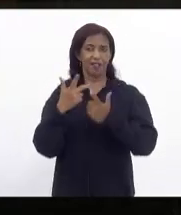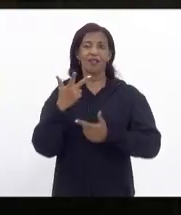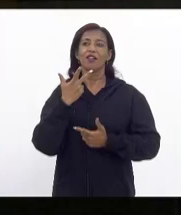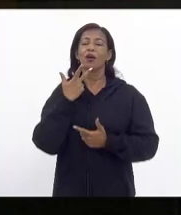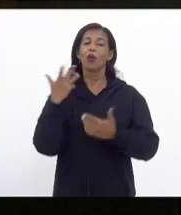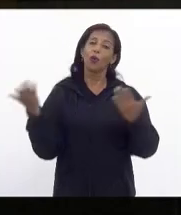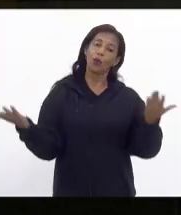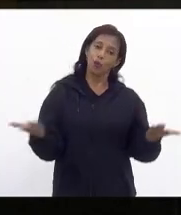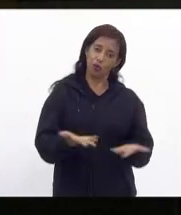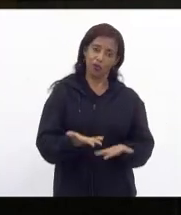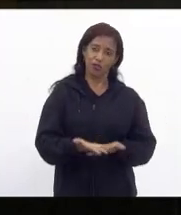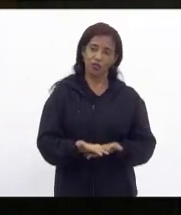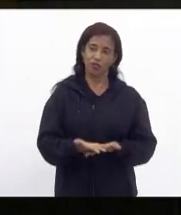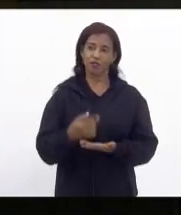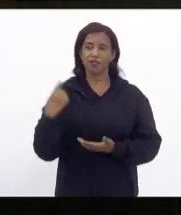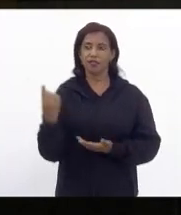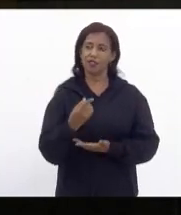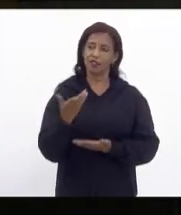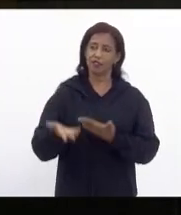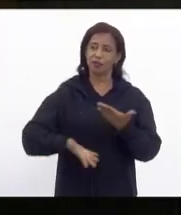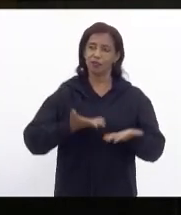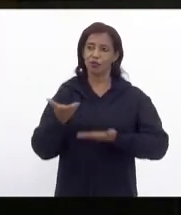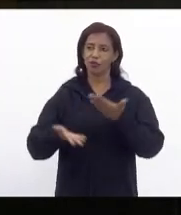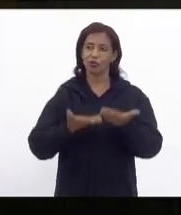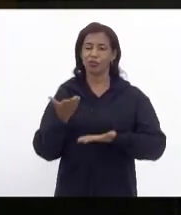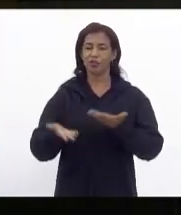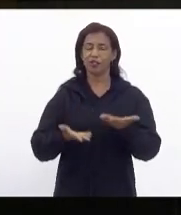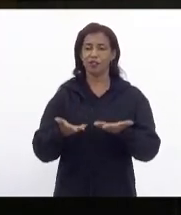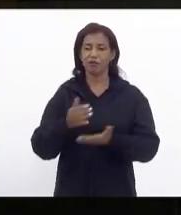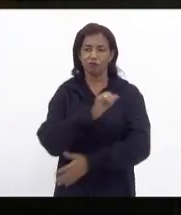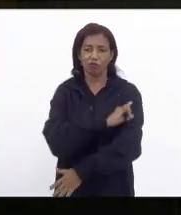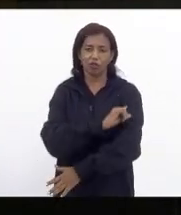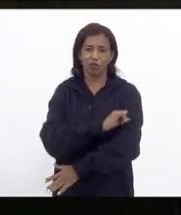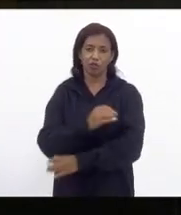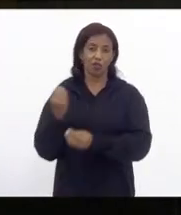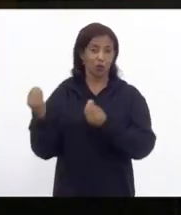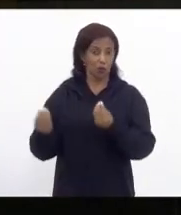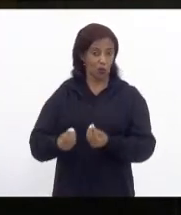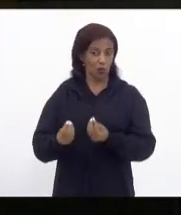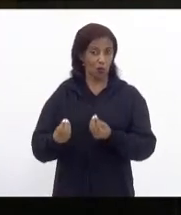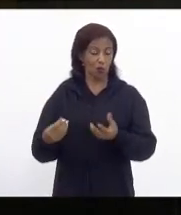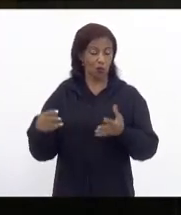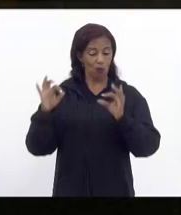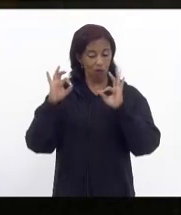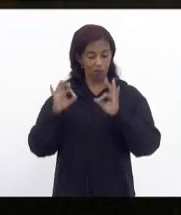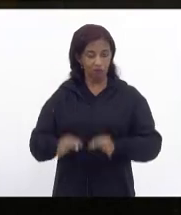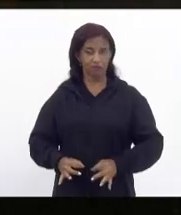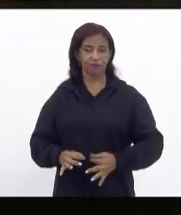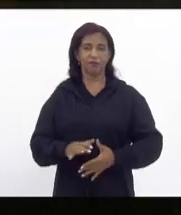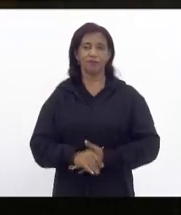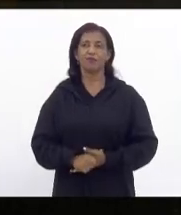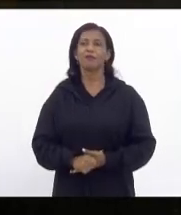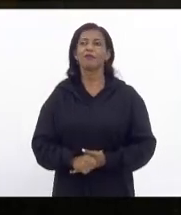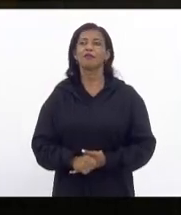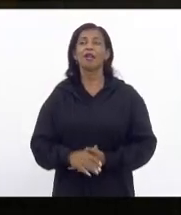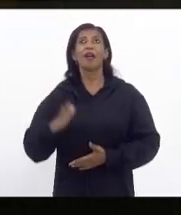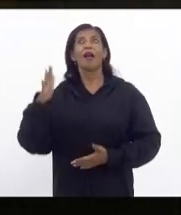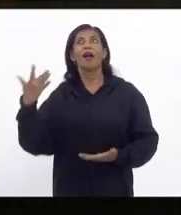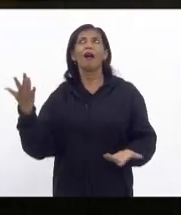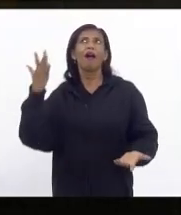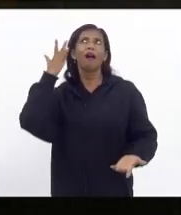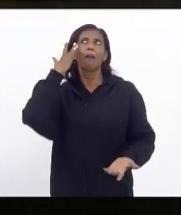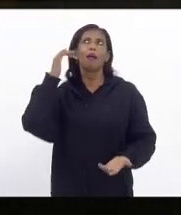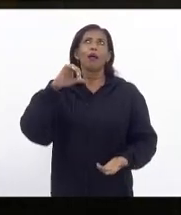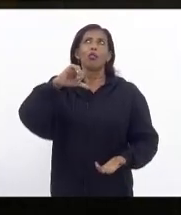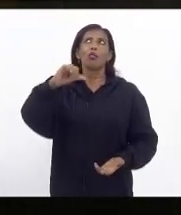hoje estamos cuidando do Rio de Janeiro como deve ser feito hoje ah mas daqui a